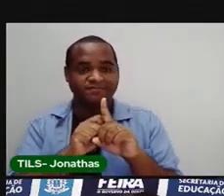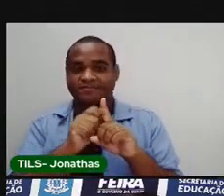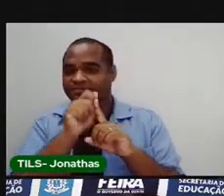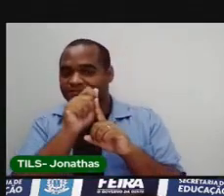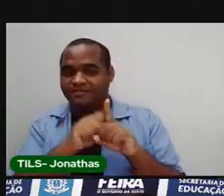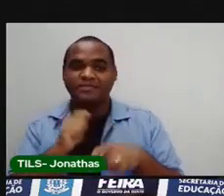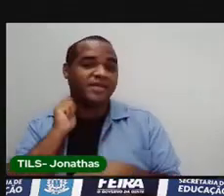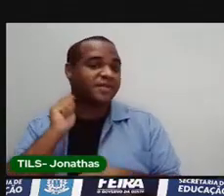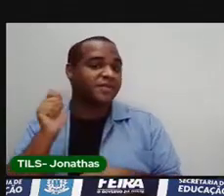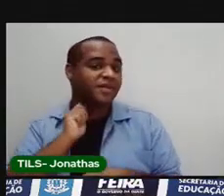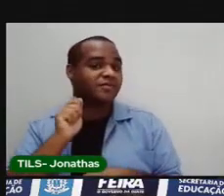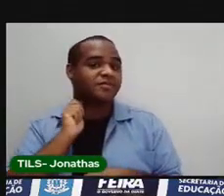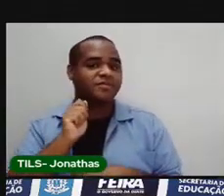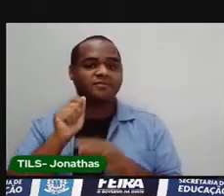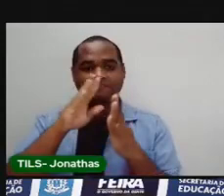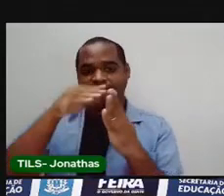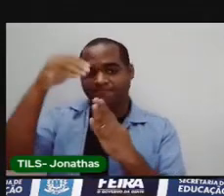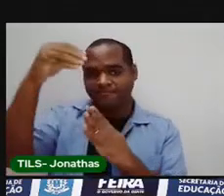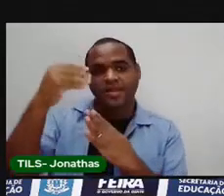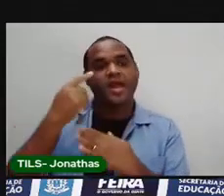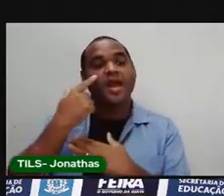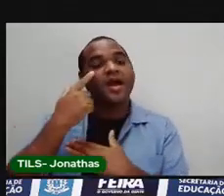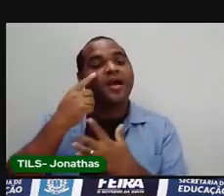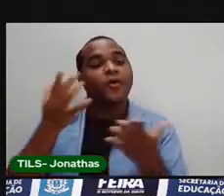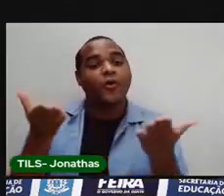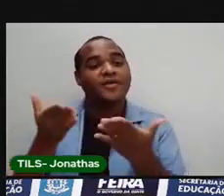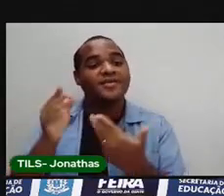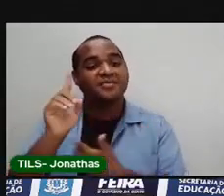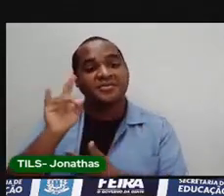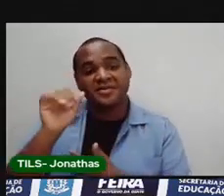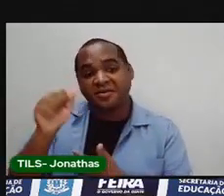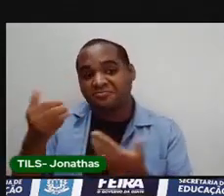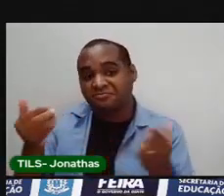Diz para a própria Hélida, qual é a data de hoje?